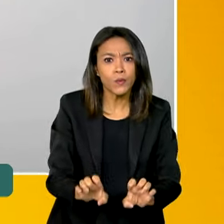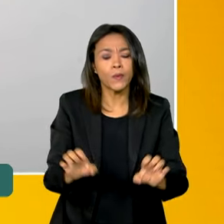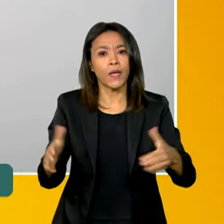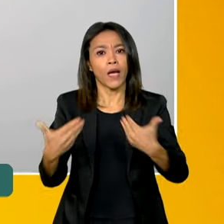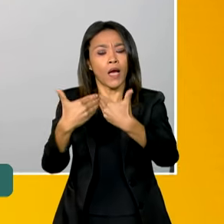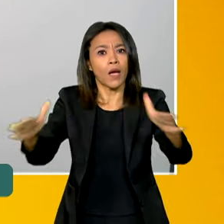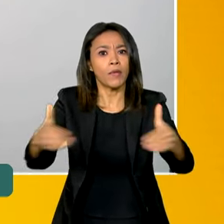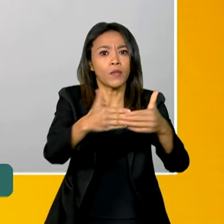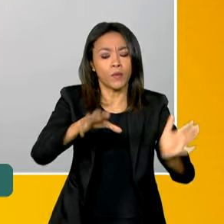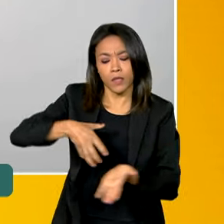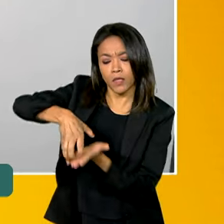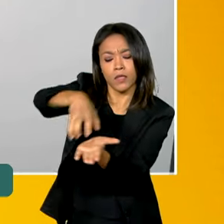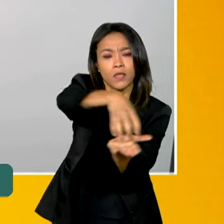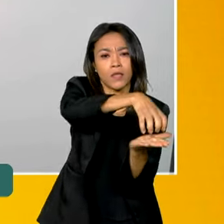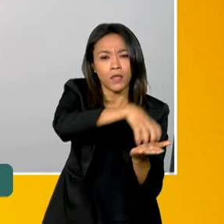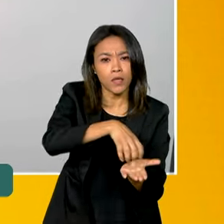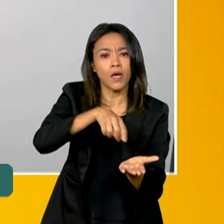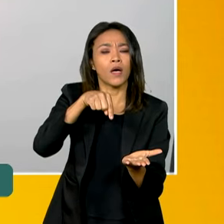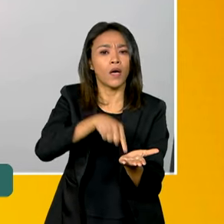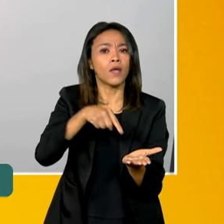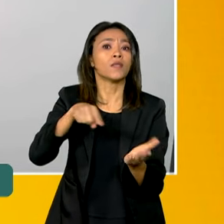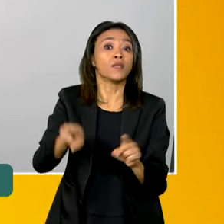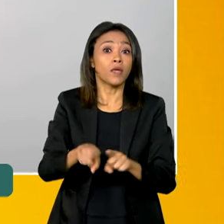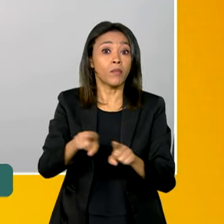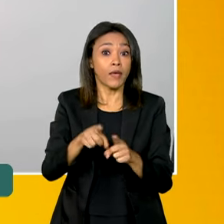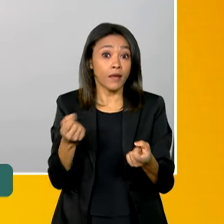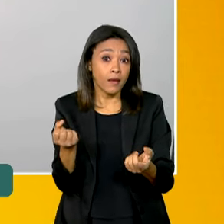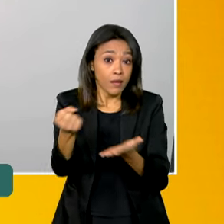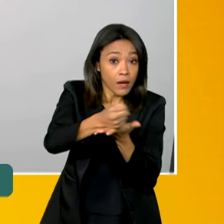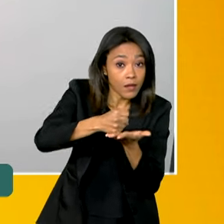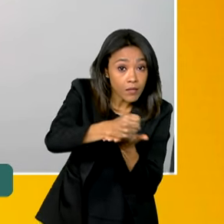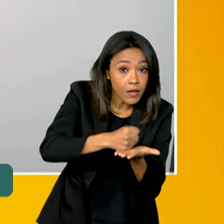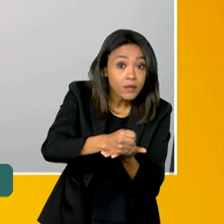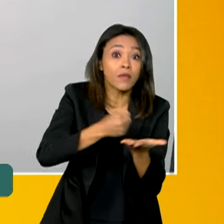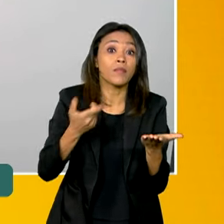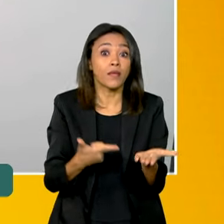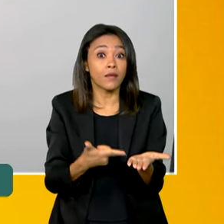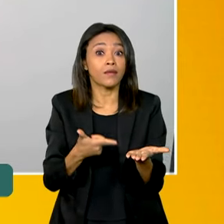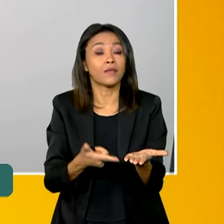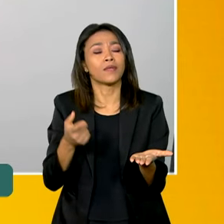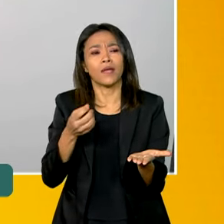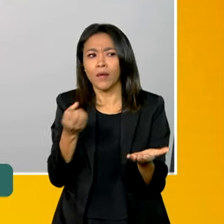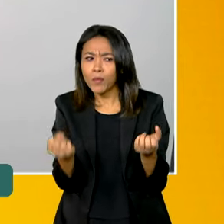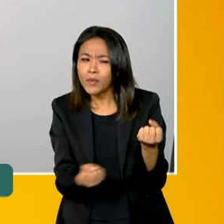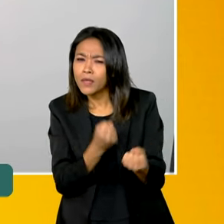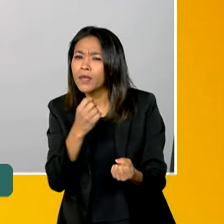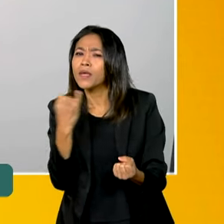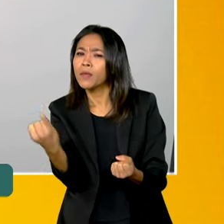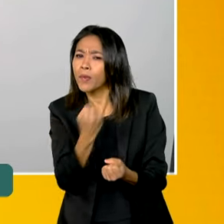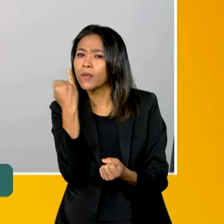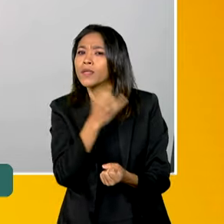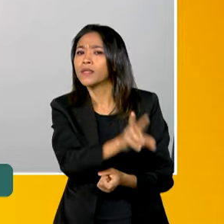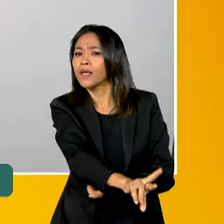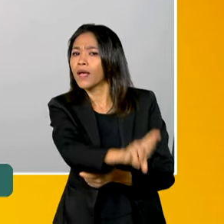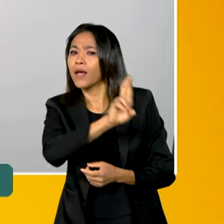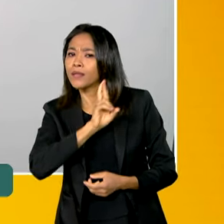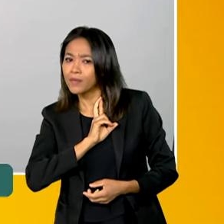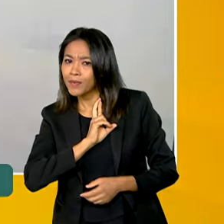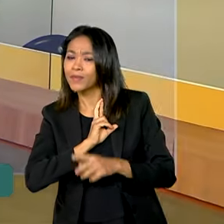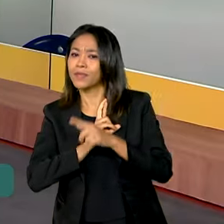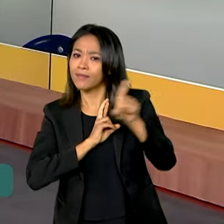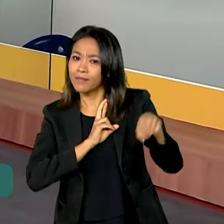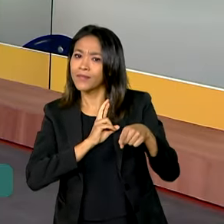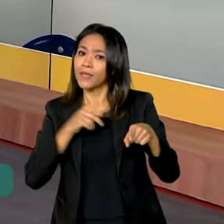polos, da implementação de medicamentos. Então é muito importante a devolutiva da gestão para os usuários.